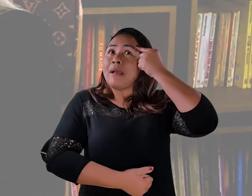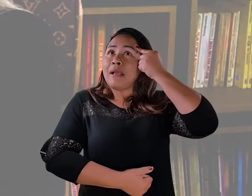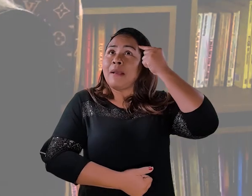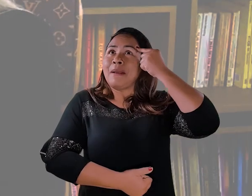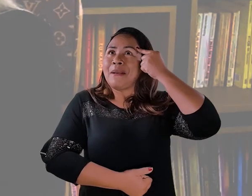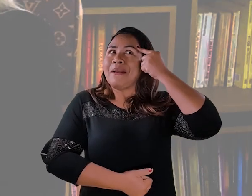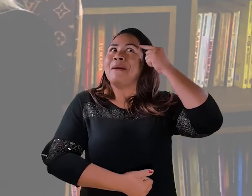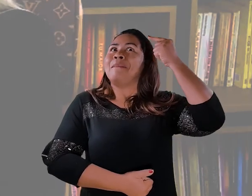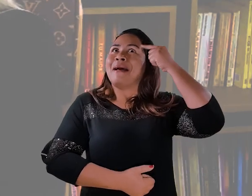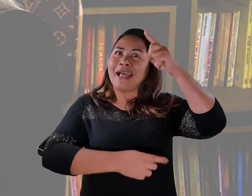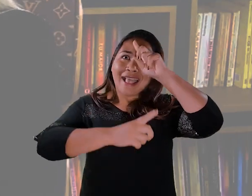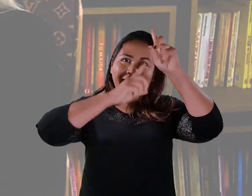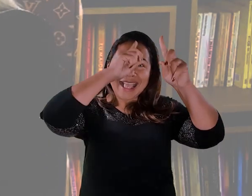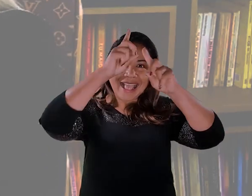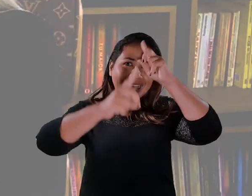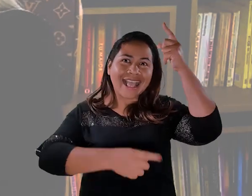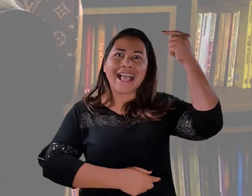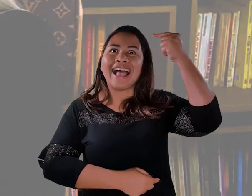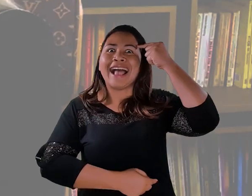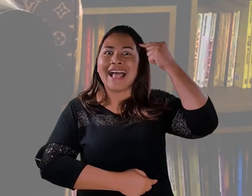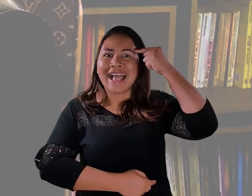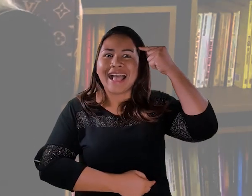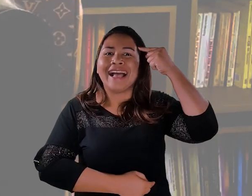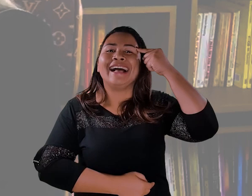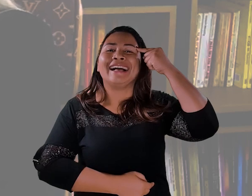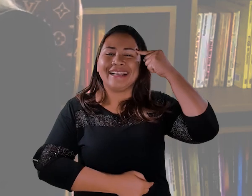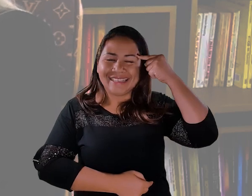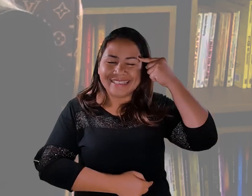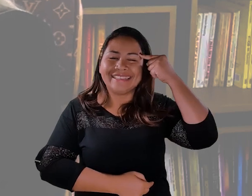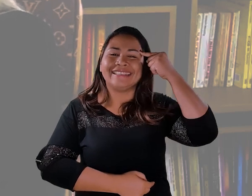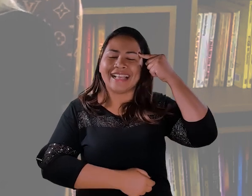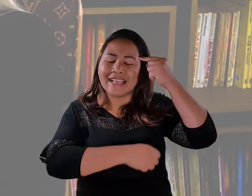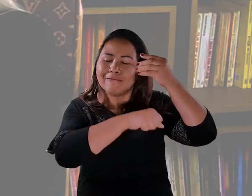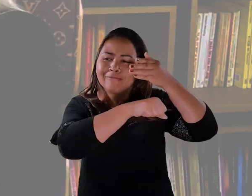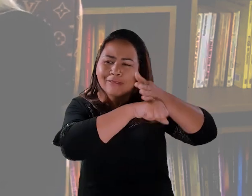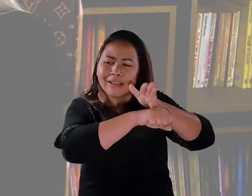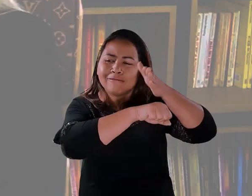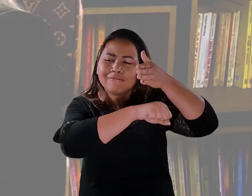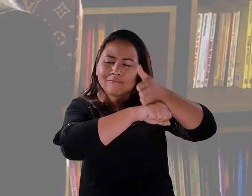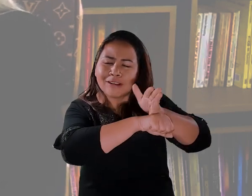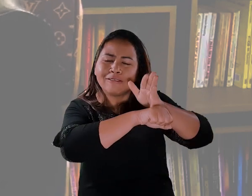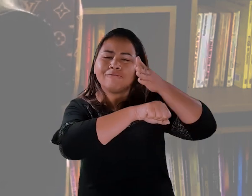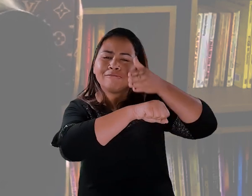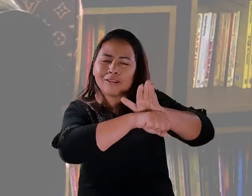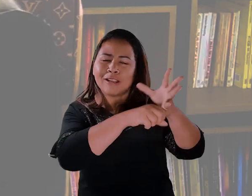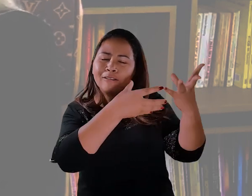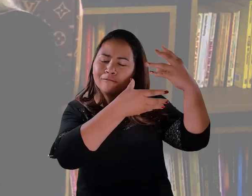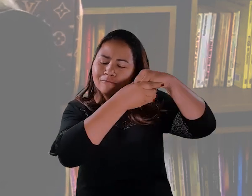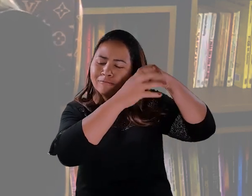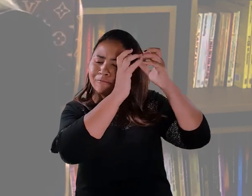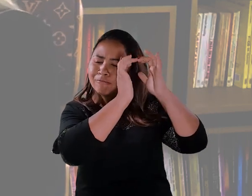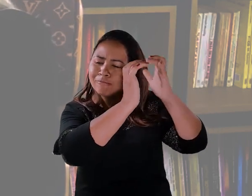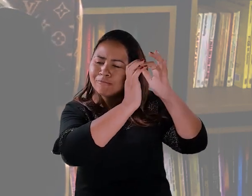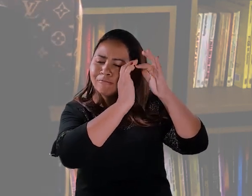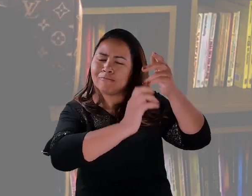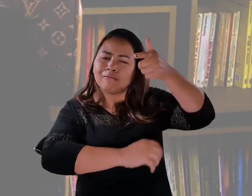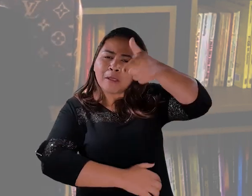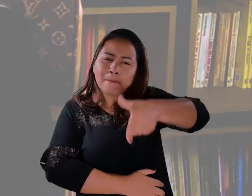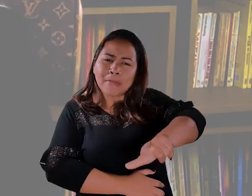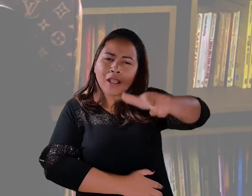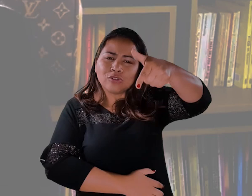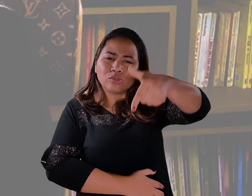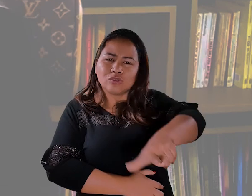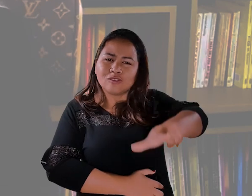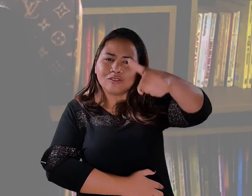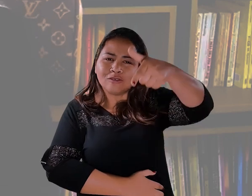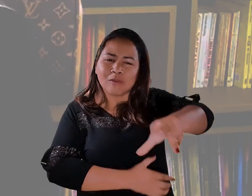Eu primeiro crio essa realidade aqui. E eu fico ensaiando essa realidade aqui. Ensaiando. Ensaiando. Eu